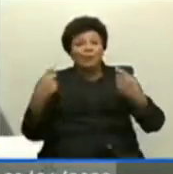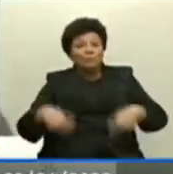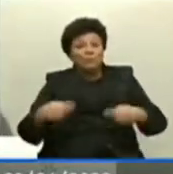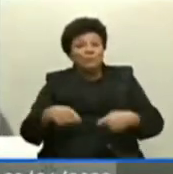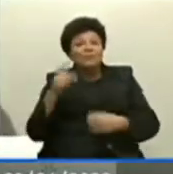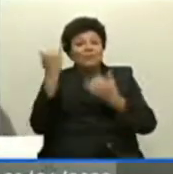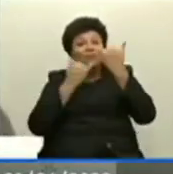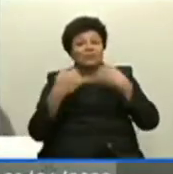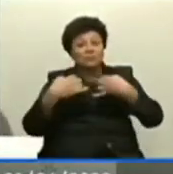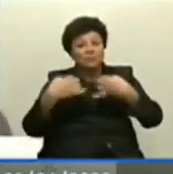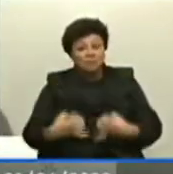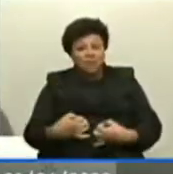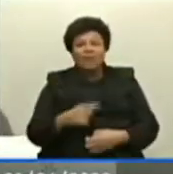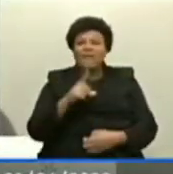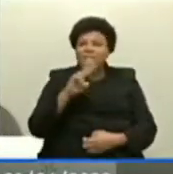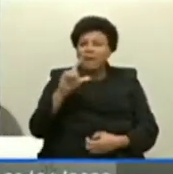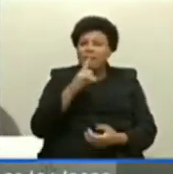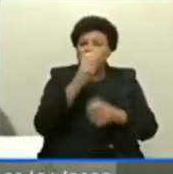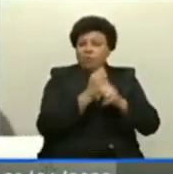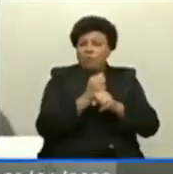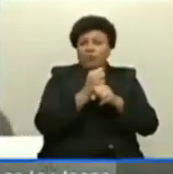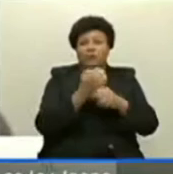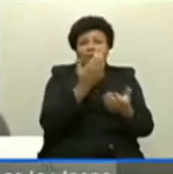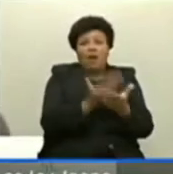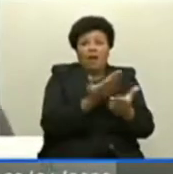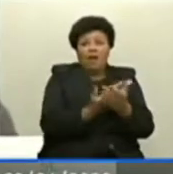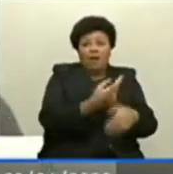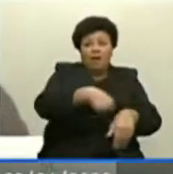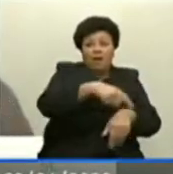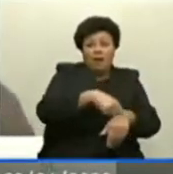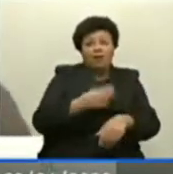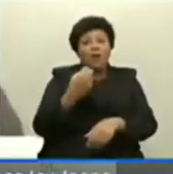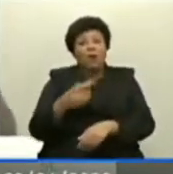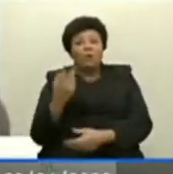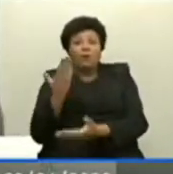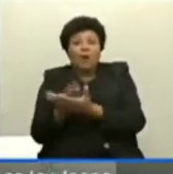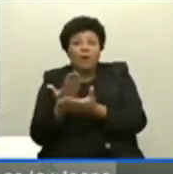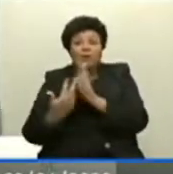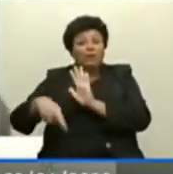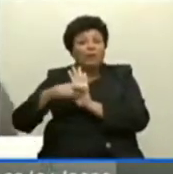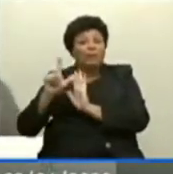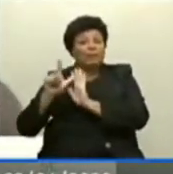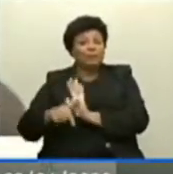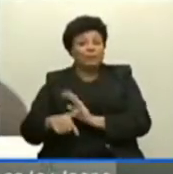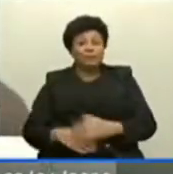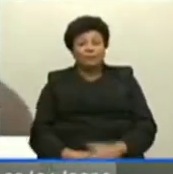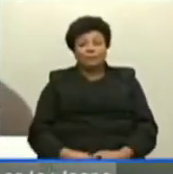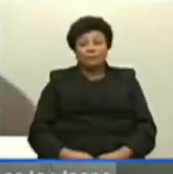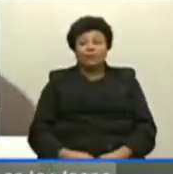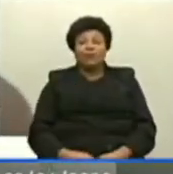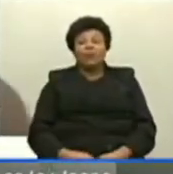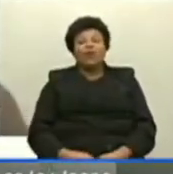informação. Será a aula dada ou serão aulas que vão ter que ser recuperadas? Aqui